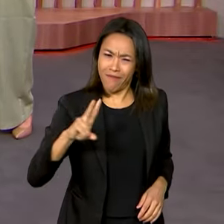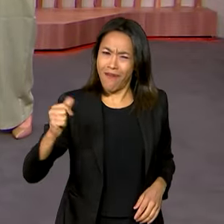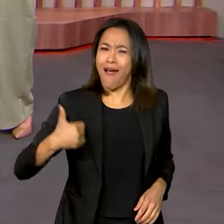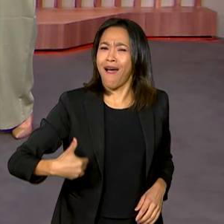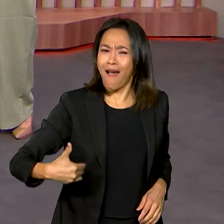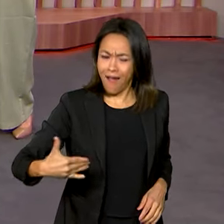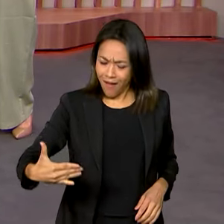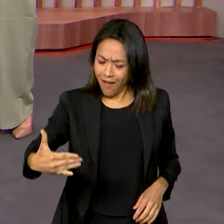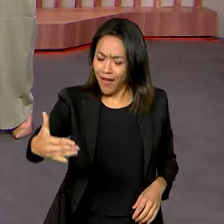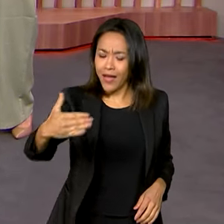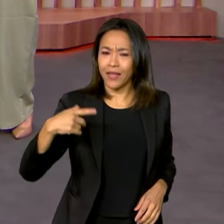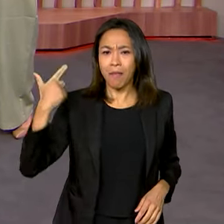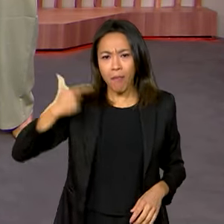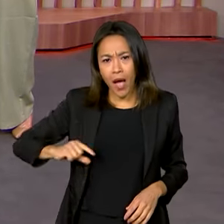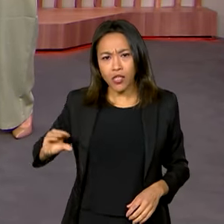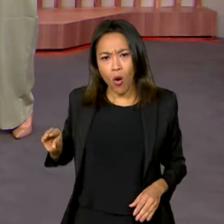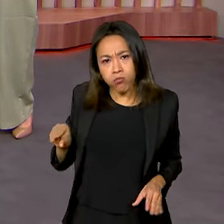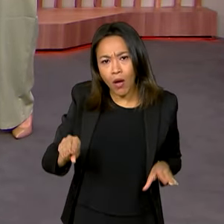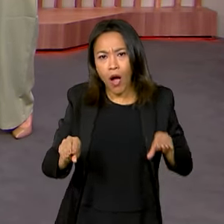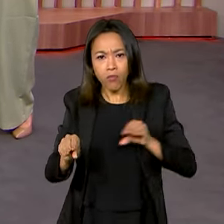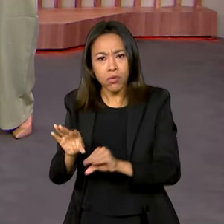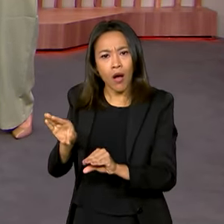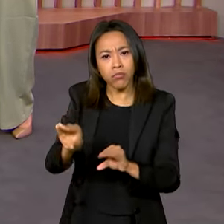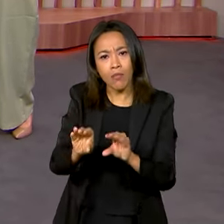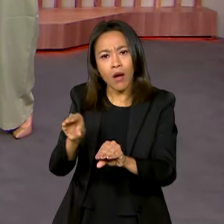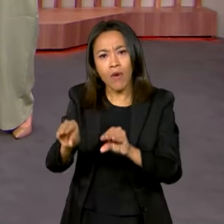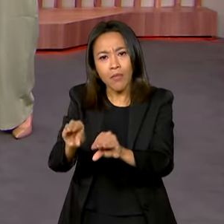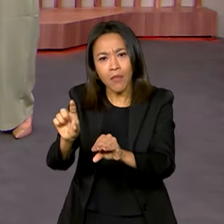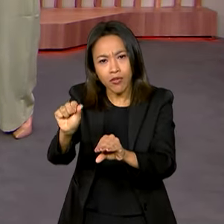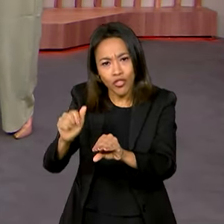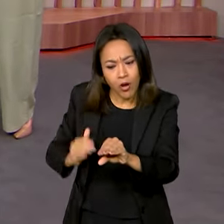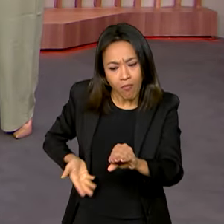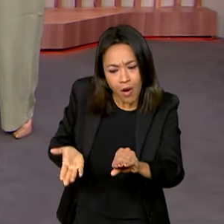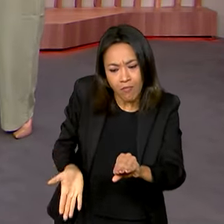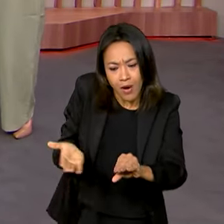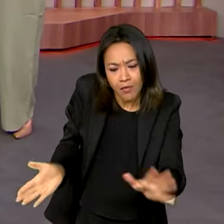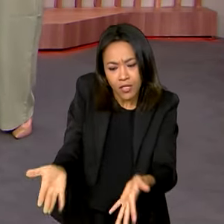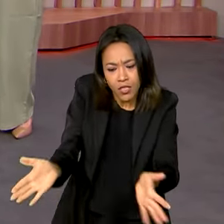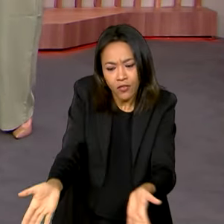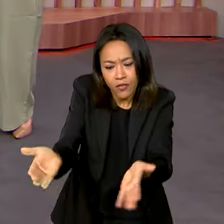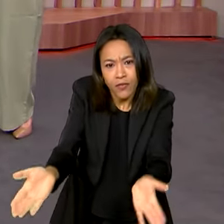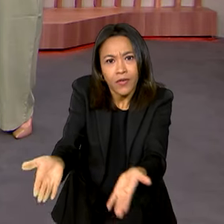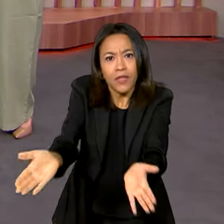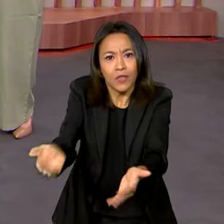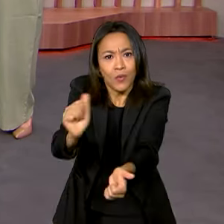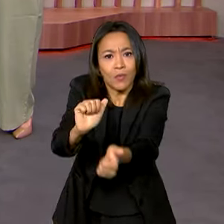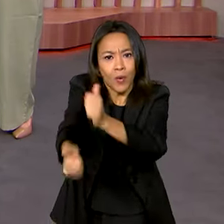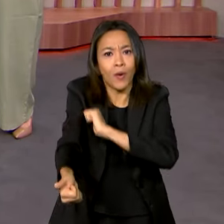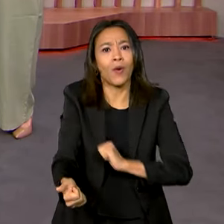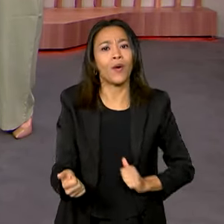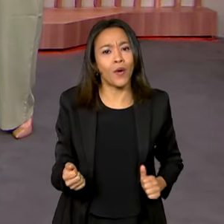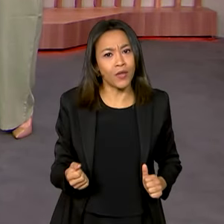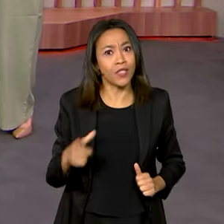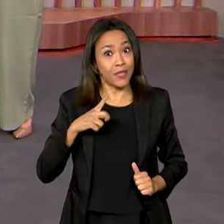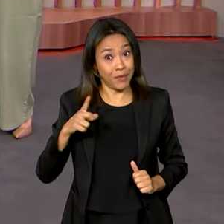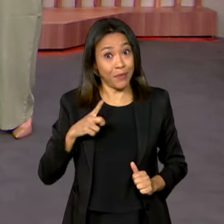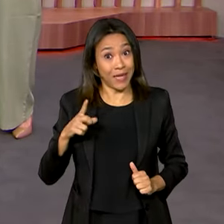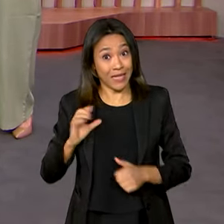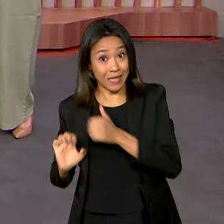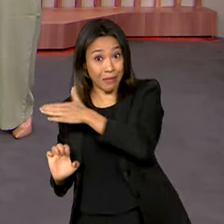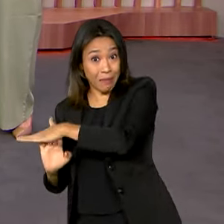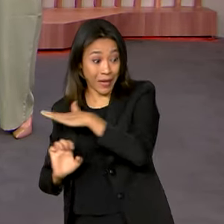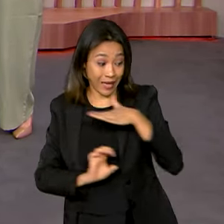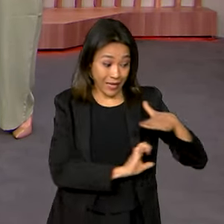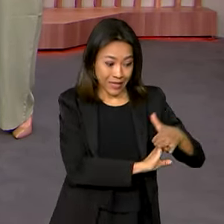aí muito investimento, né? Esses eventos esportivos sempre incentivam muito, né? Patrocinadores,